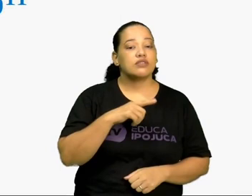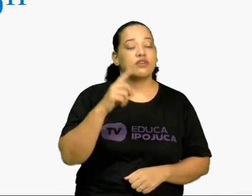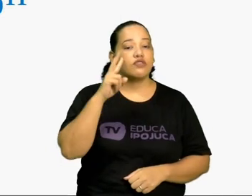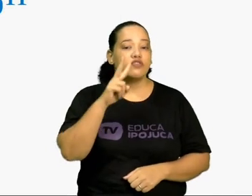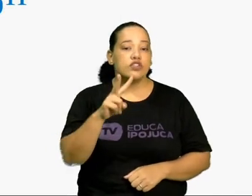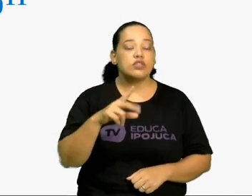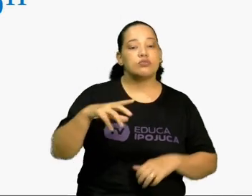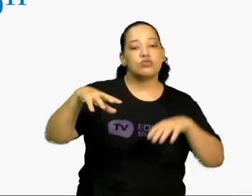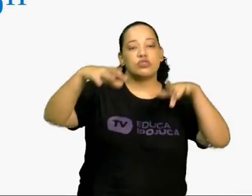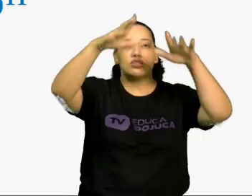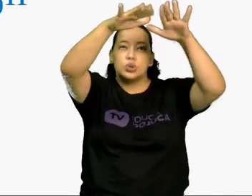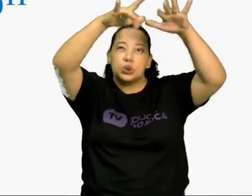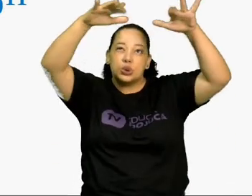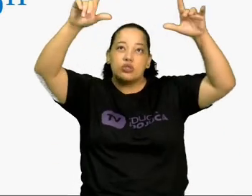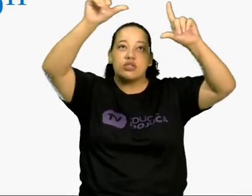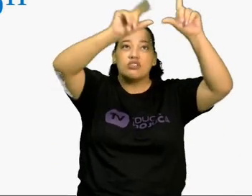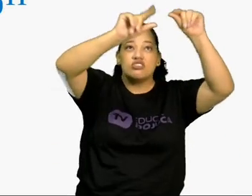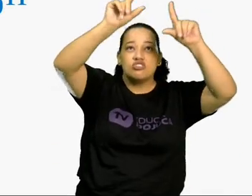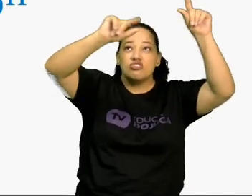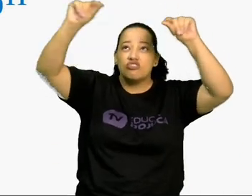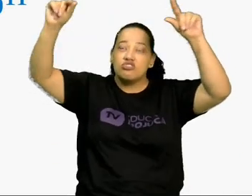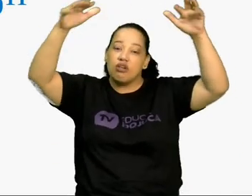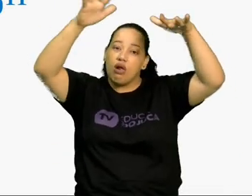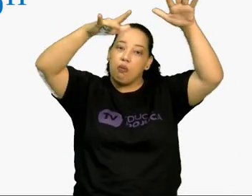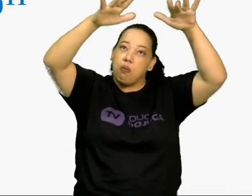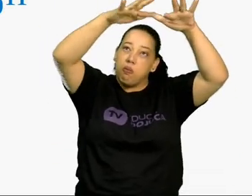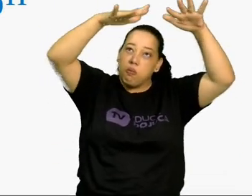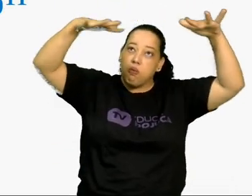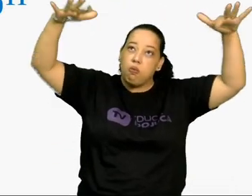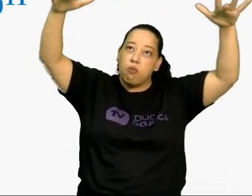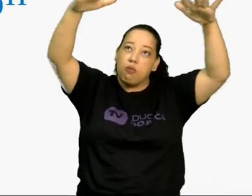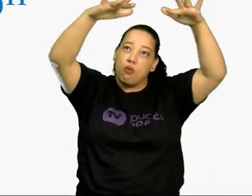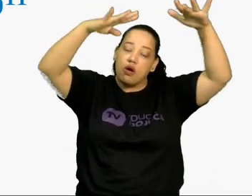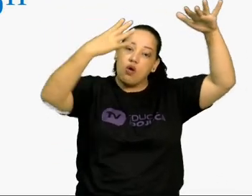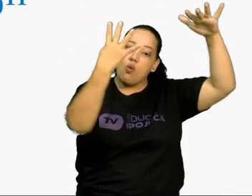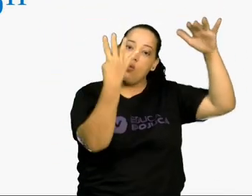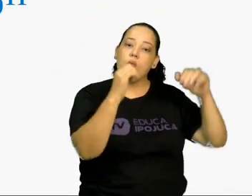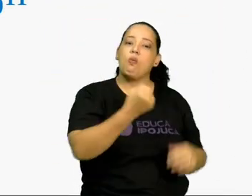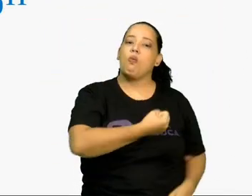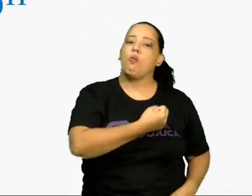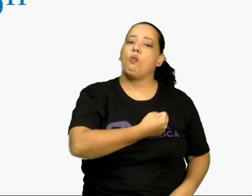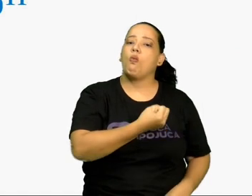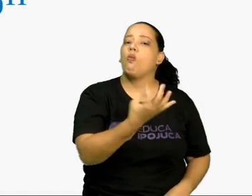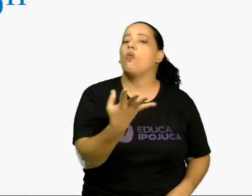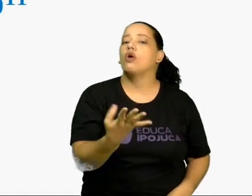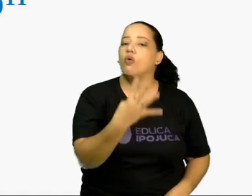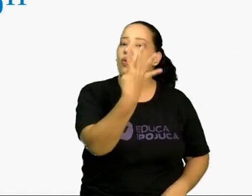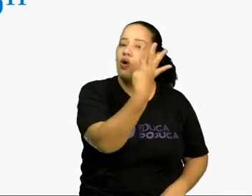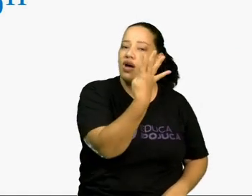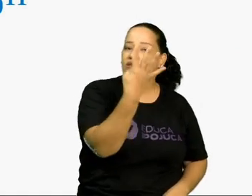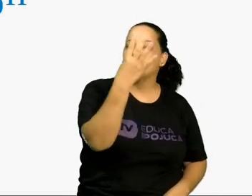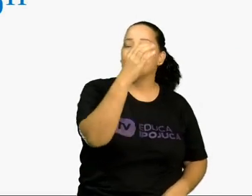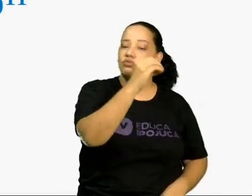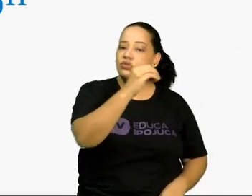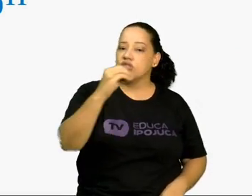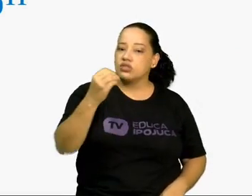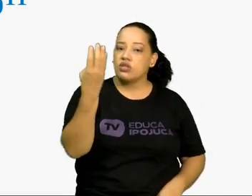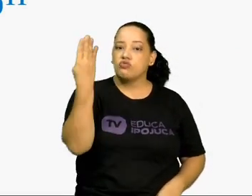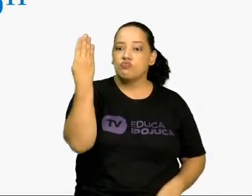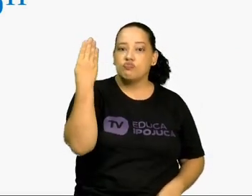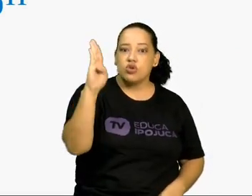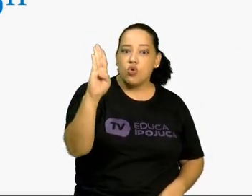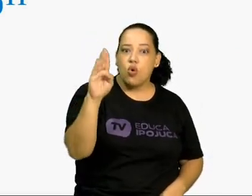Via Láctea, contém cerca de 400 bilhões de estrelas. Como ficará este número em